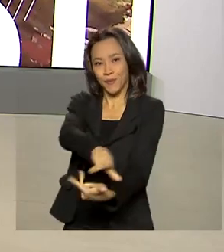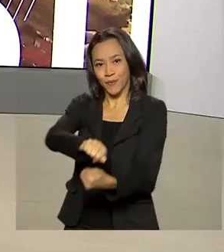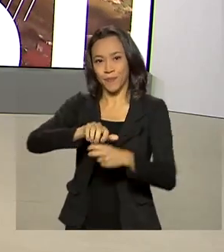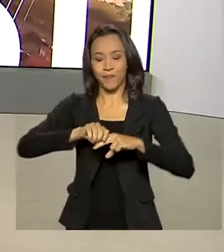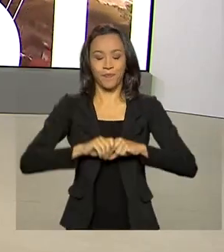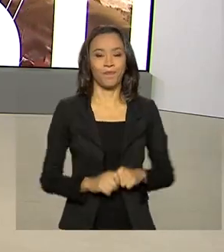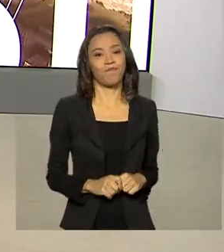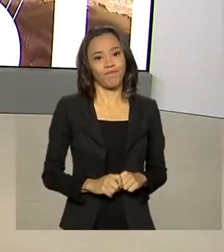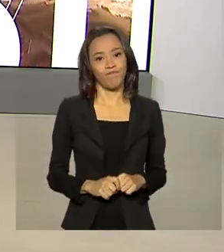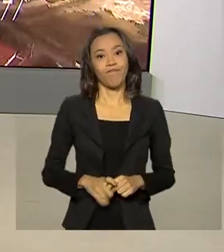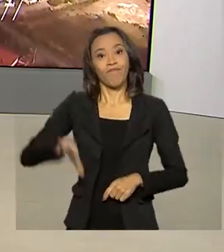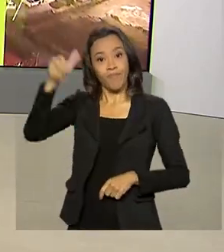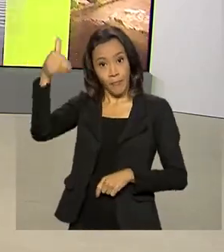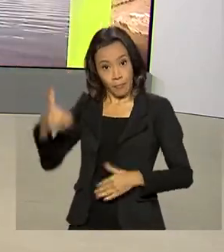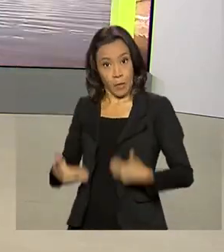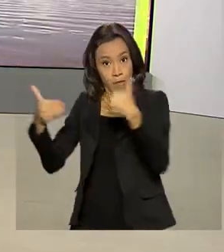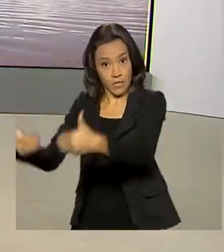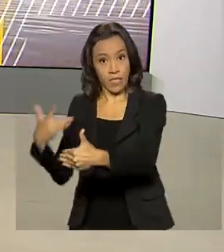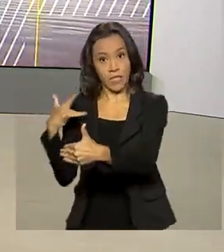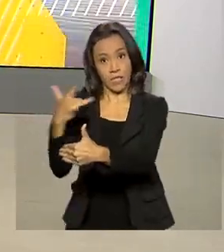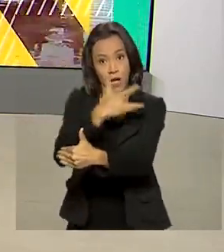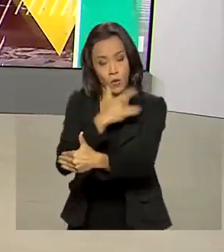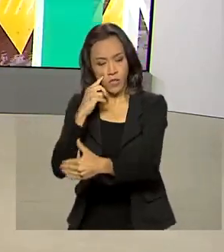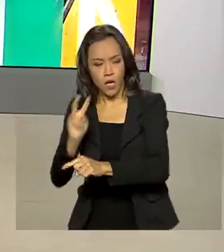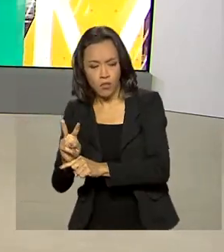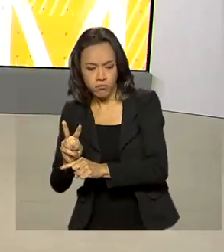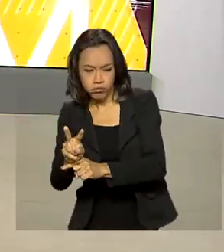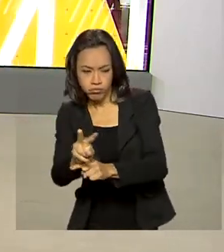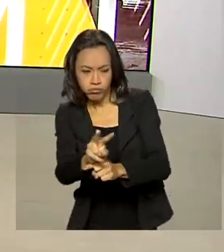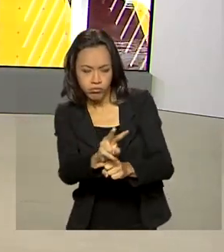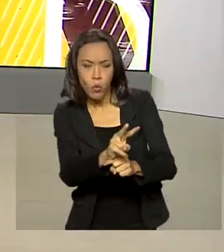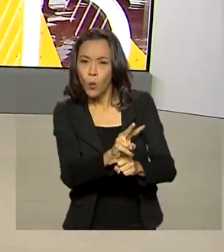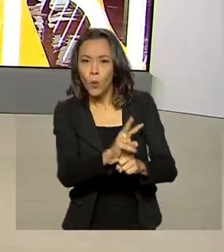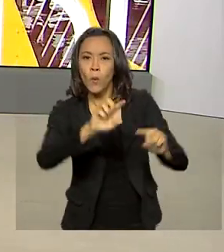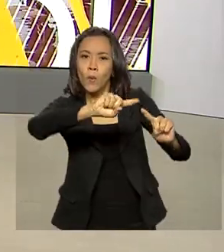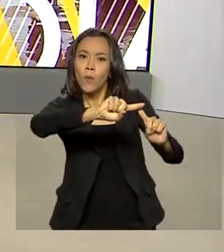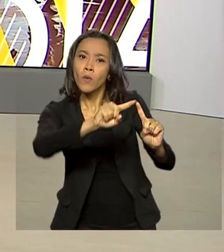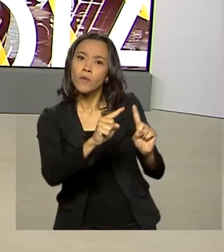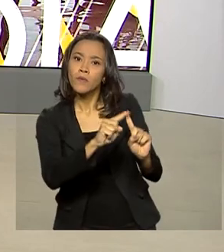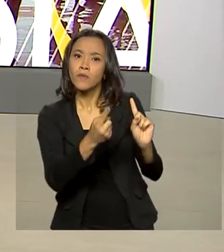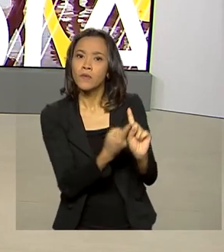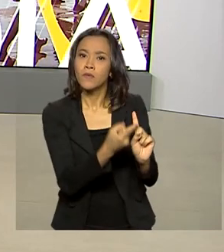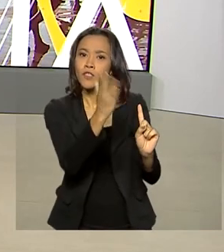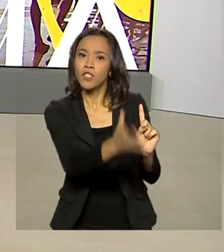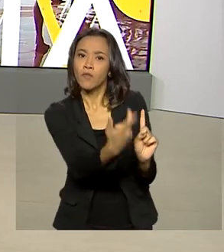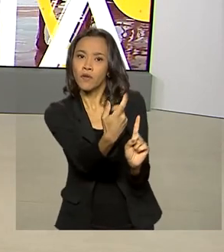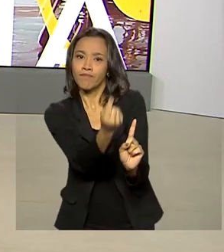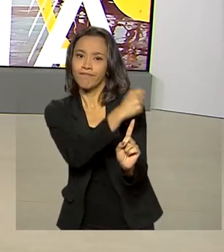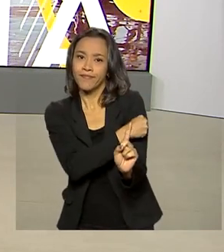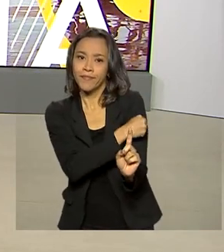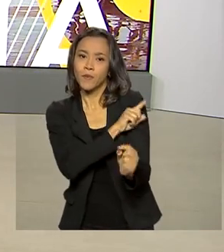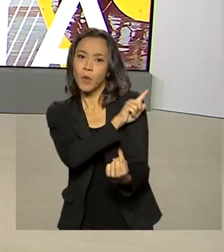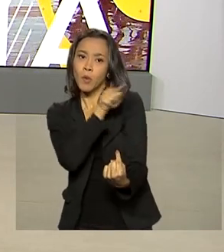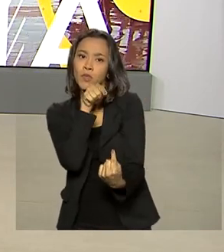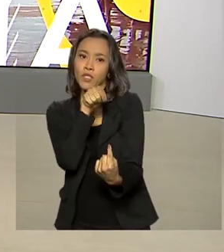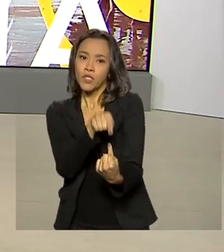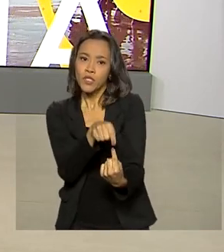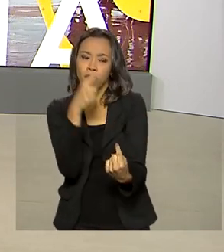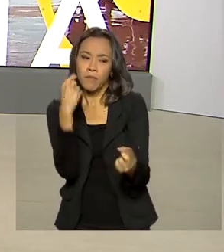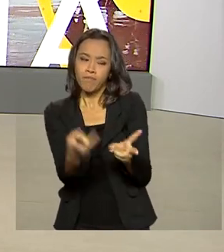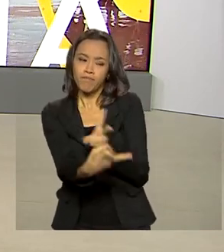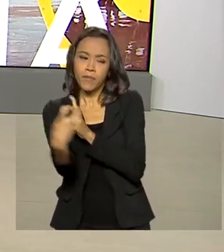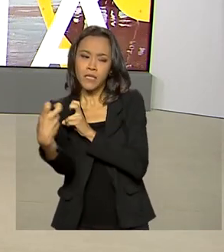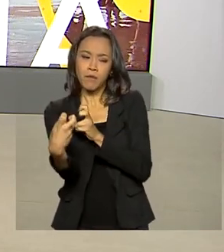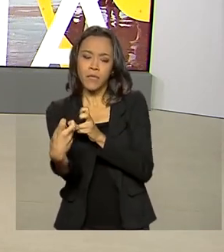O Ministério da Saúde está monitorando gestantes que foram imunizadas contra a Covid-19. O objetivo é identificar possíveis